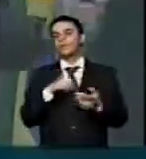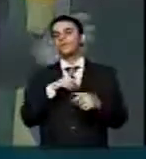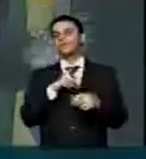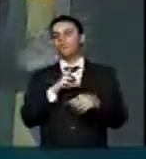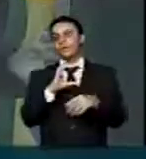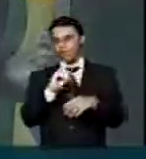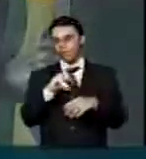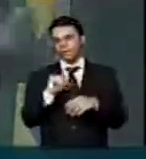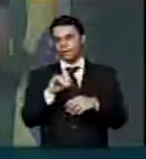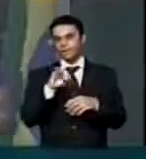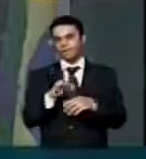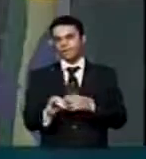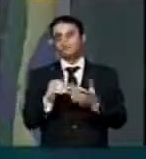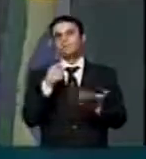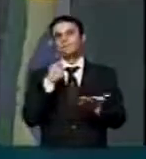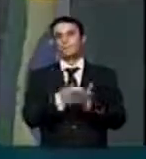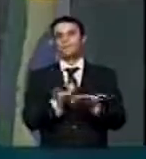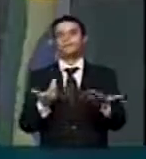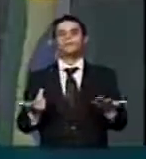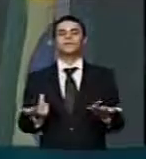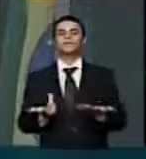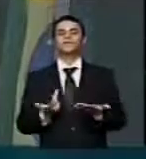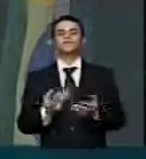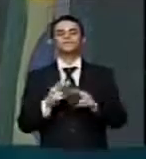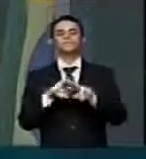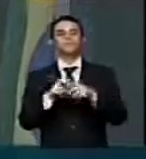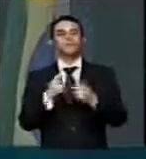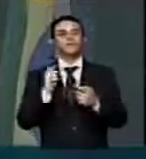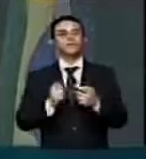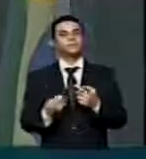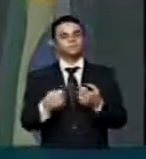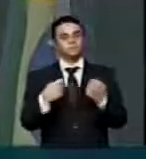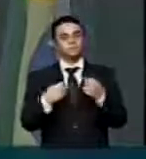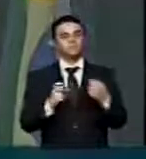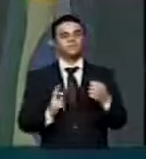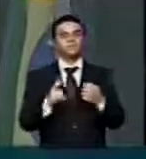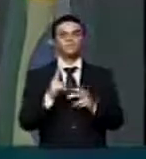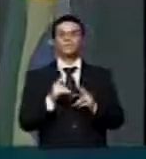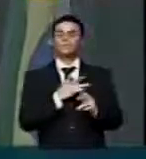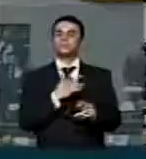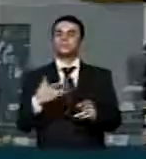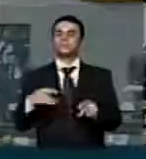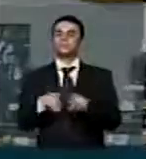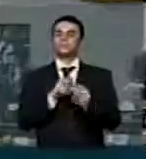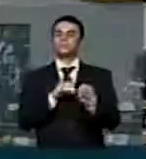segurança pública tem que ser de maneira permanente, como saúde, como educação. Muito obrigado, senhor presidente.